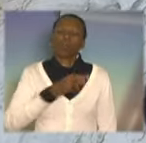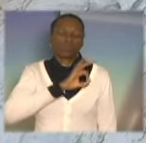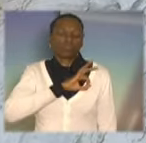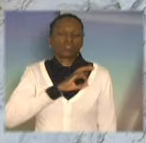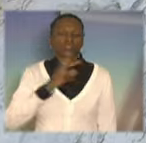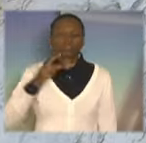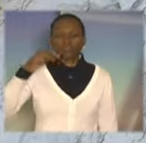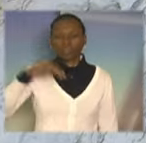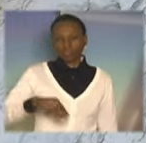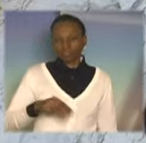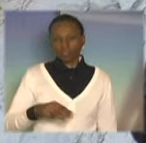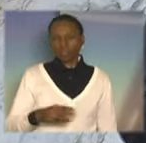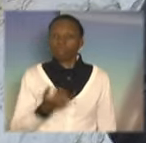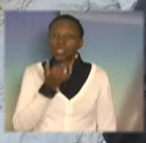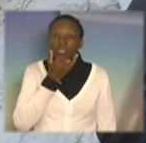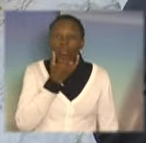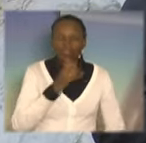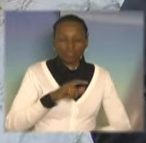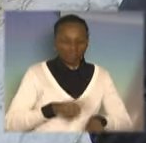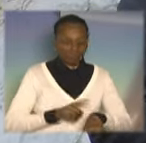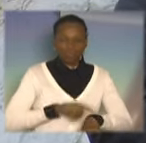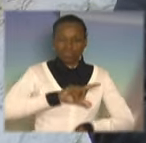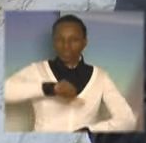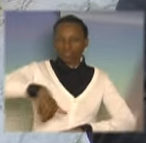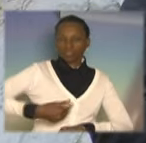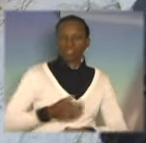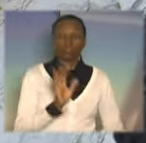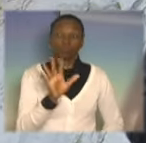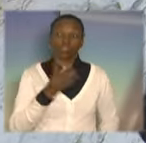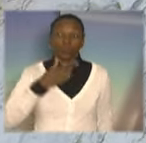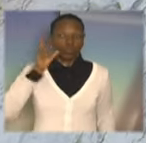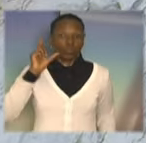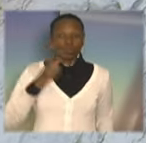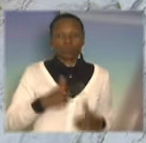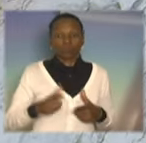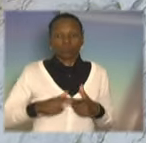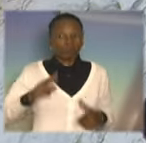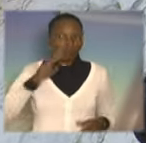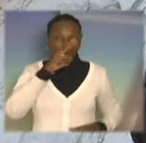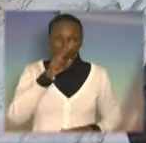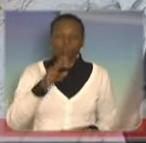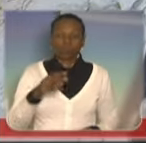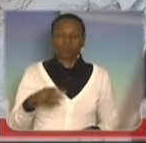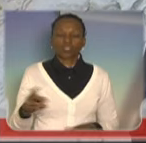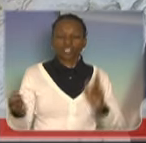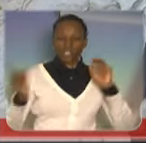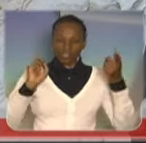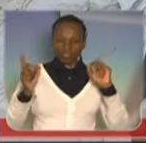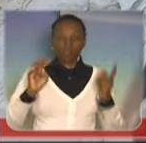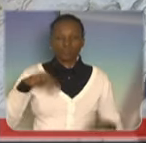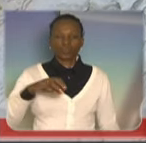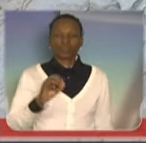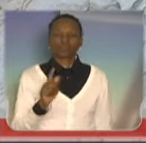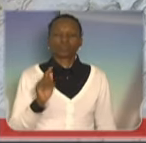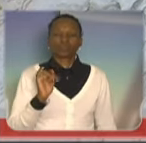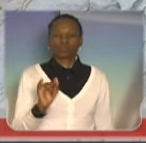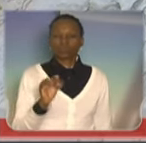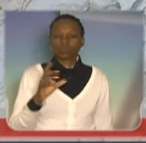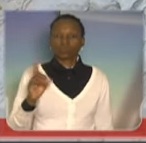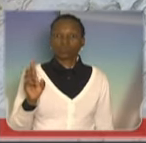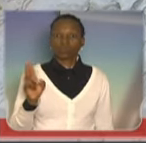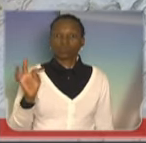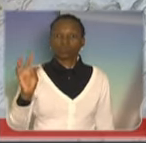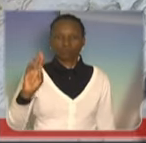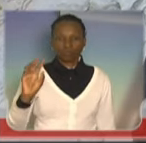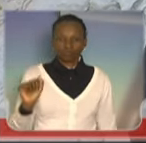ontem nós tivemos, perdoem, deputados, pelo tempo, mas ontem nós tivemos uma ocorrência muito grave na via Mogi Dutra, até falei disso, onde explodiram uma viatura da